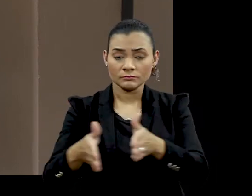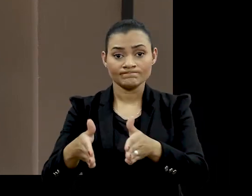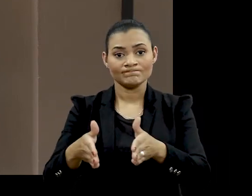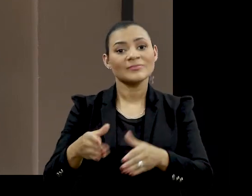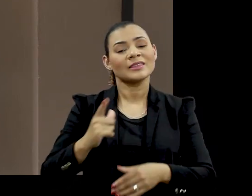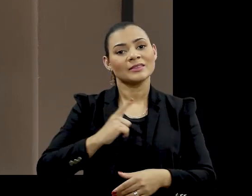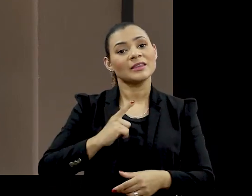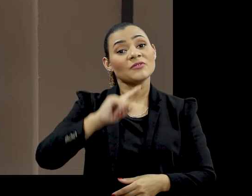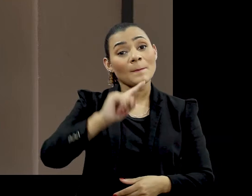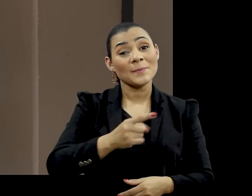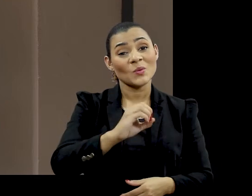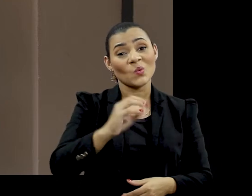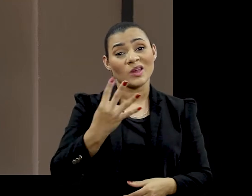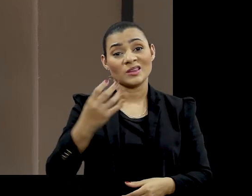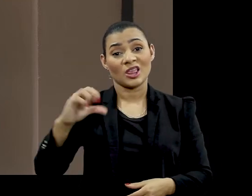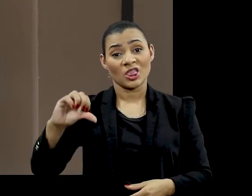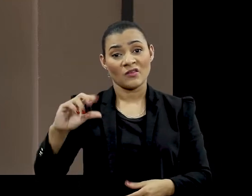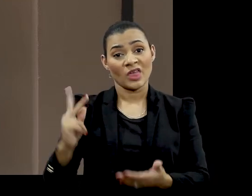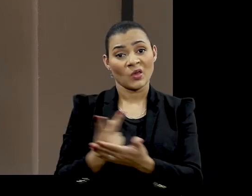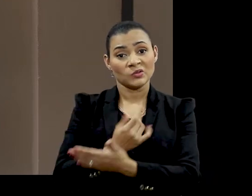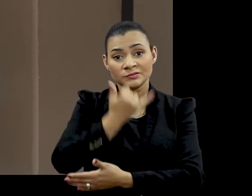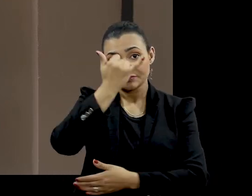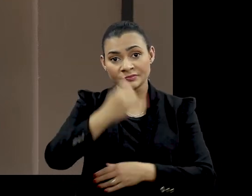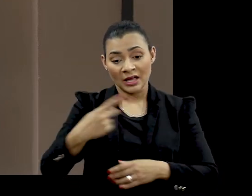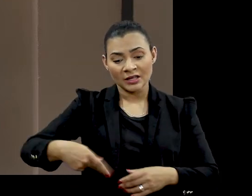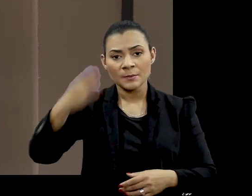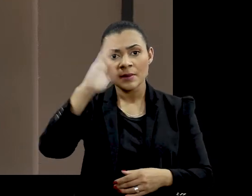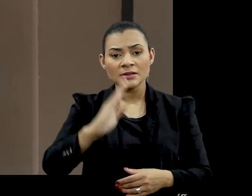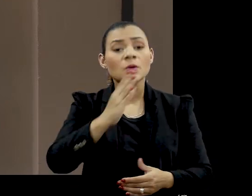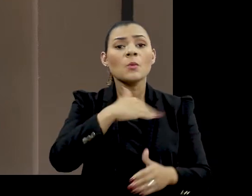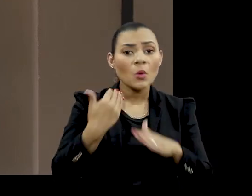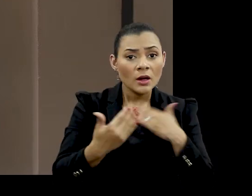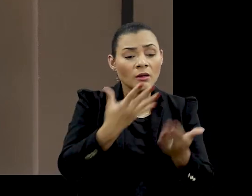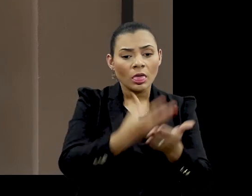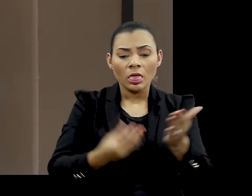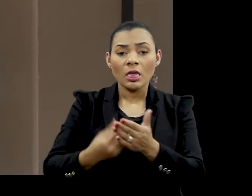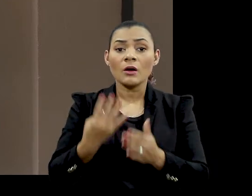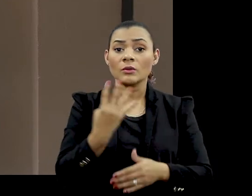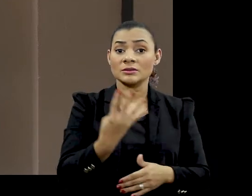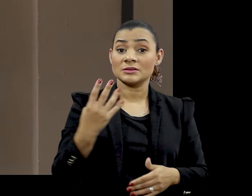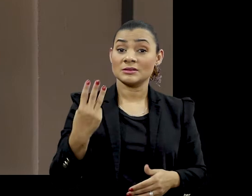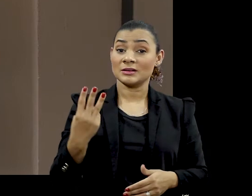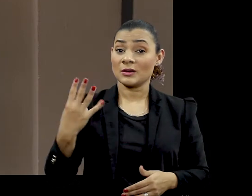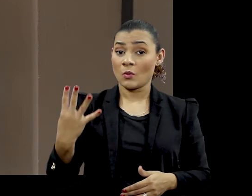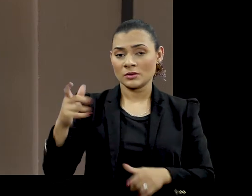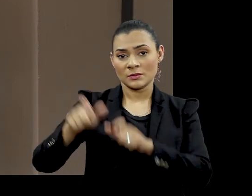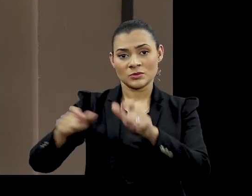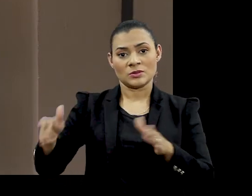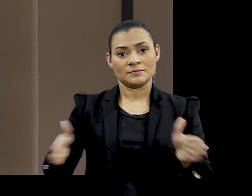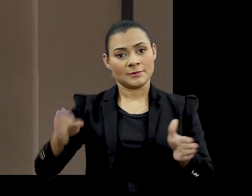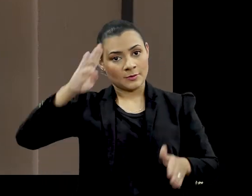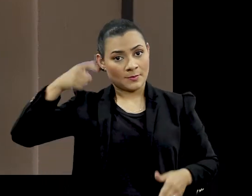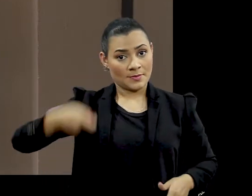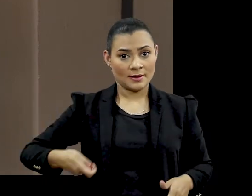Falhou 1.049 vezes No Brasil, oficialmente morreram Ou desapareceram 484 pessoas durante